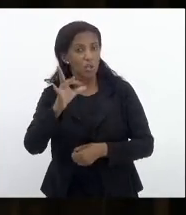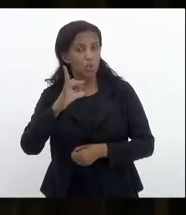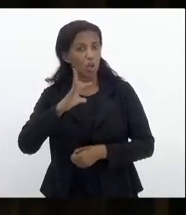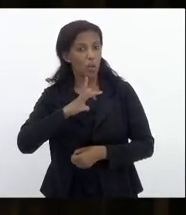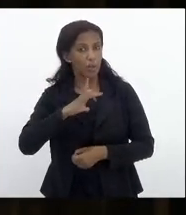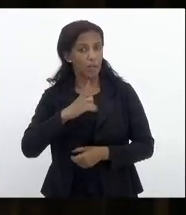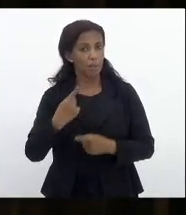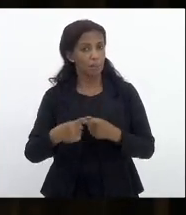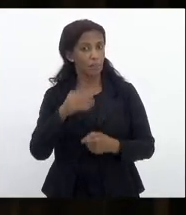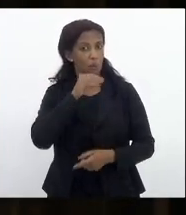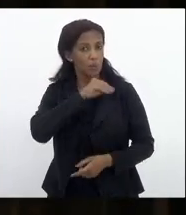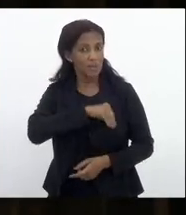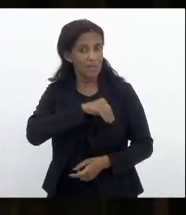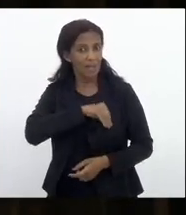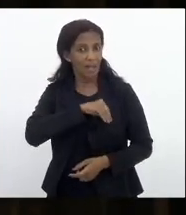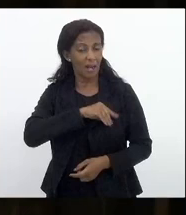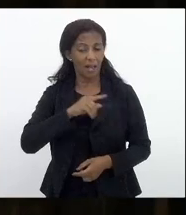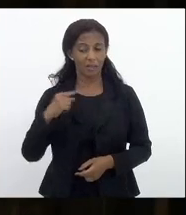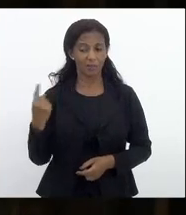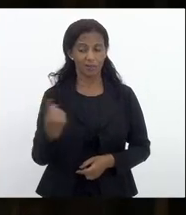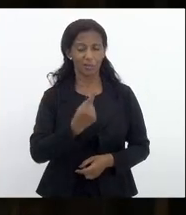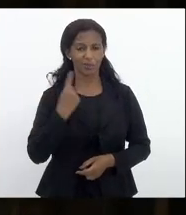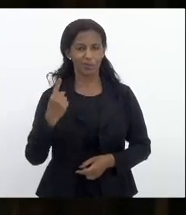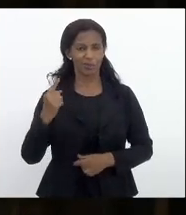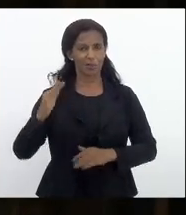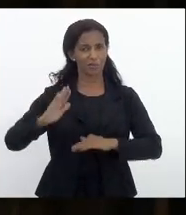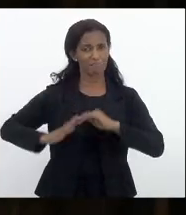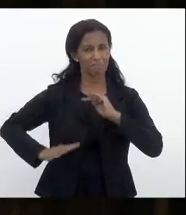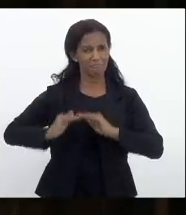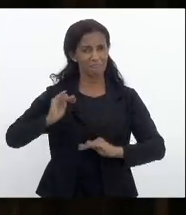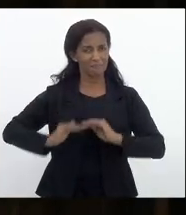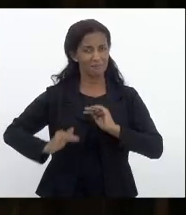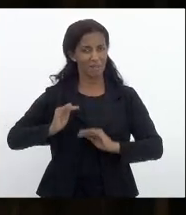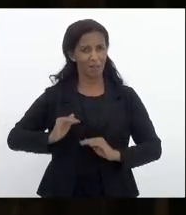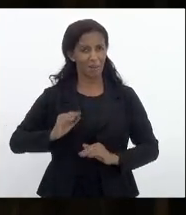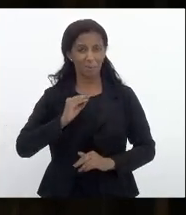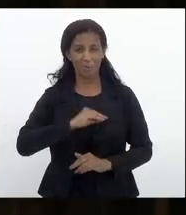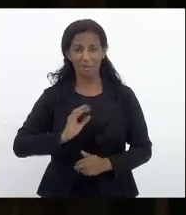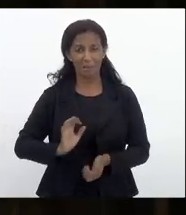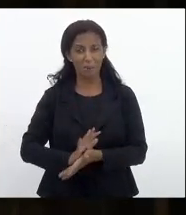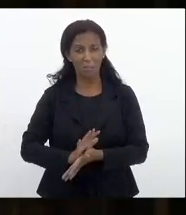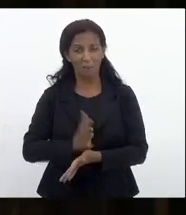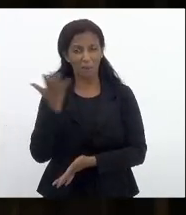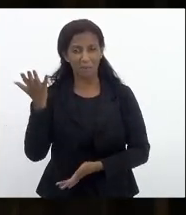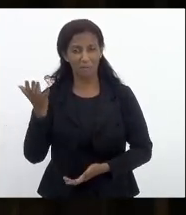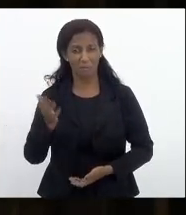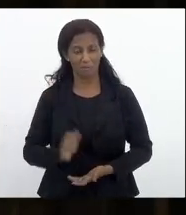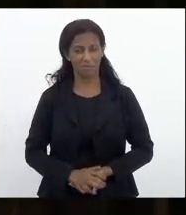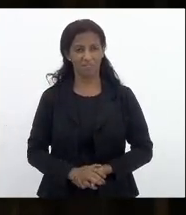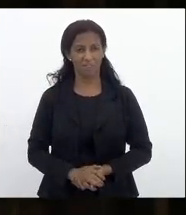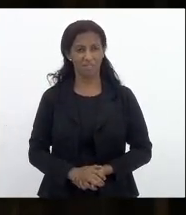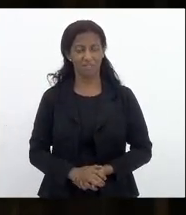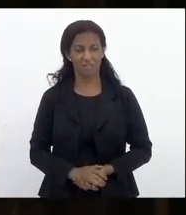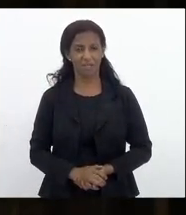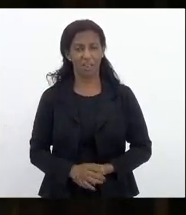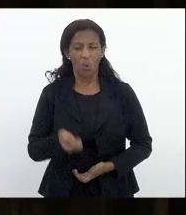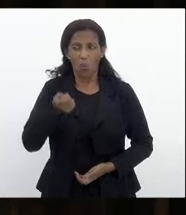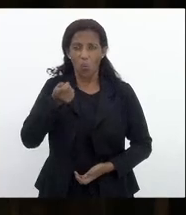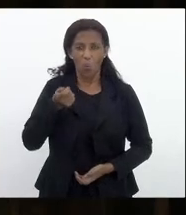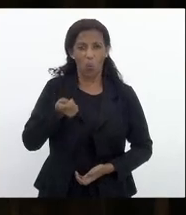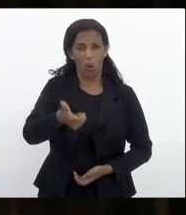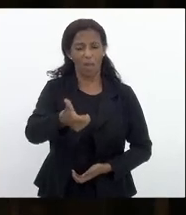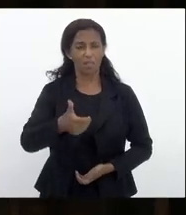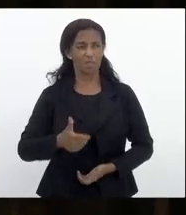salários dos nossos profissionais de segurança pública são horríveis são péssimos então é quase que uma